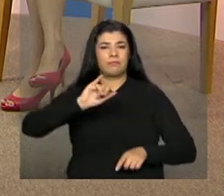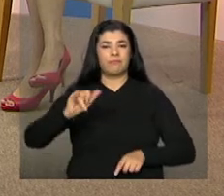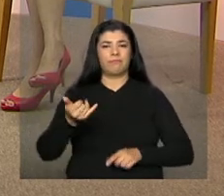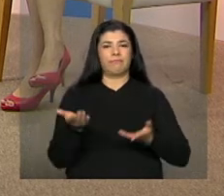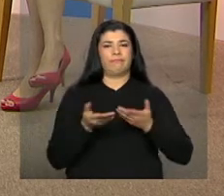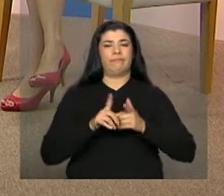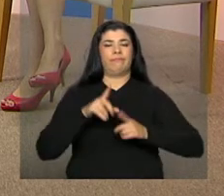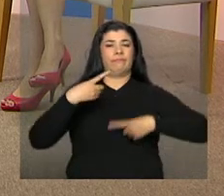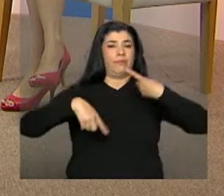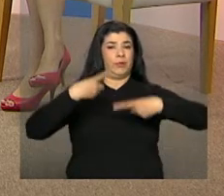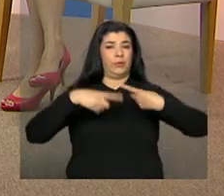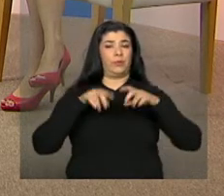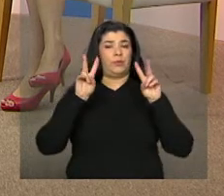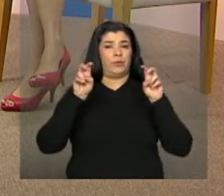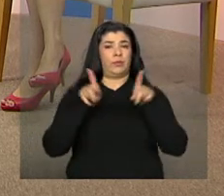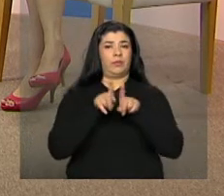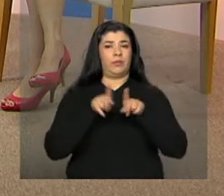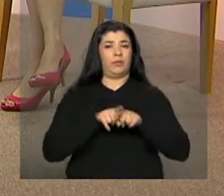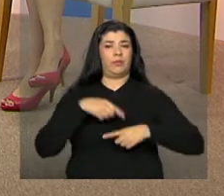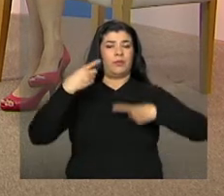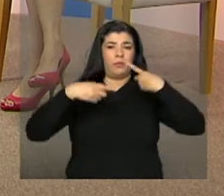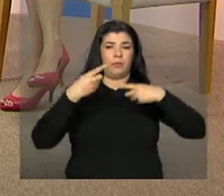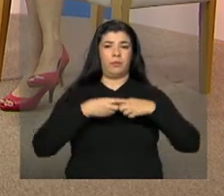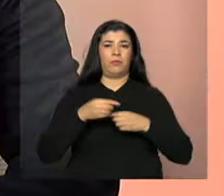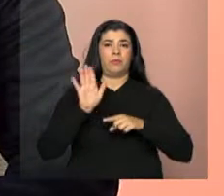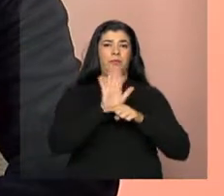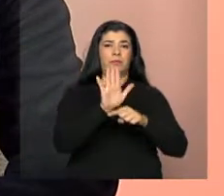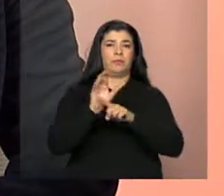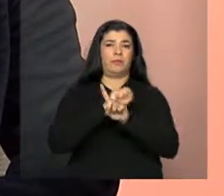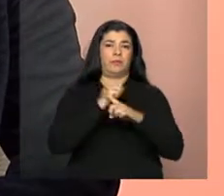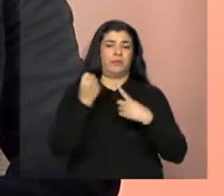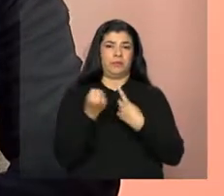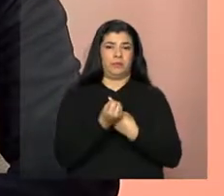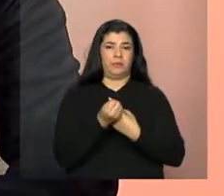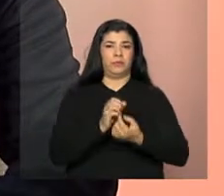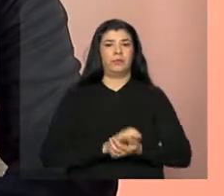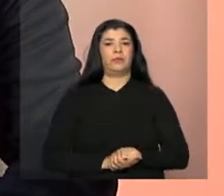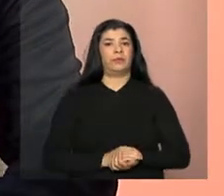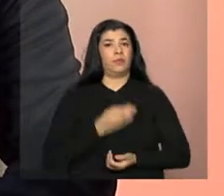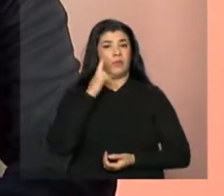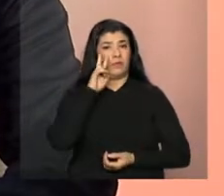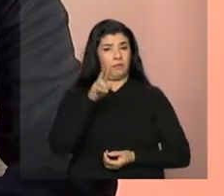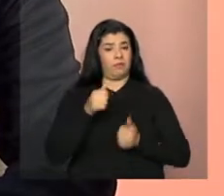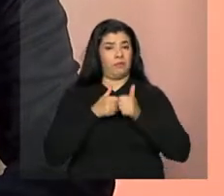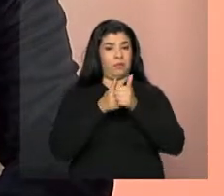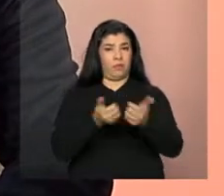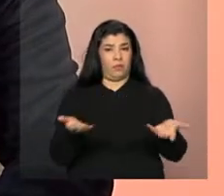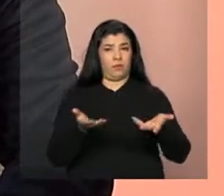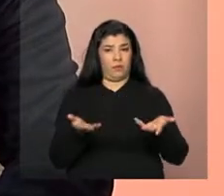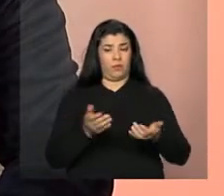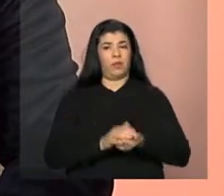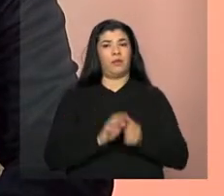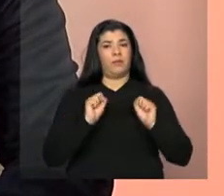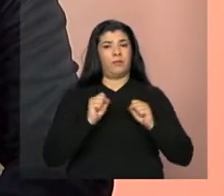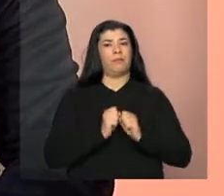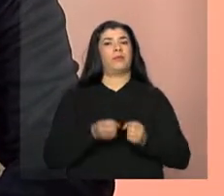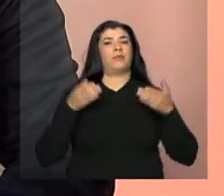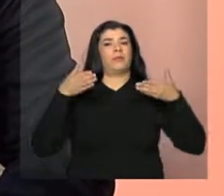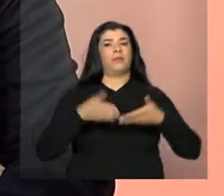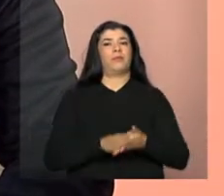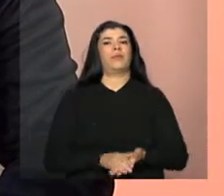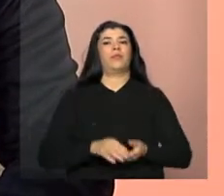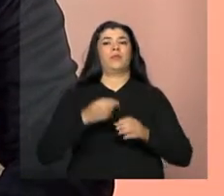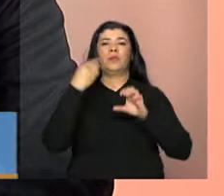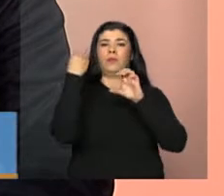debater esse tema tão importante para a política de assistência social. E você que nos assiste pode participar enviando suas perguntas.